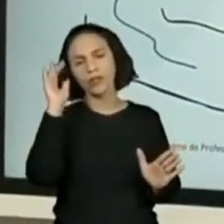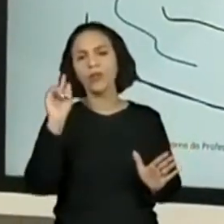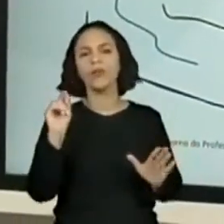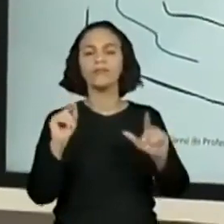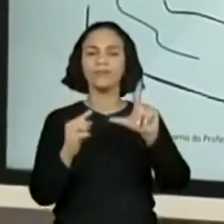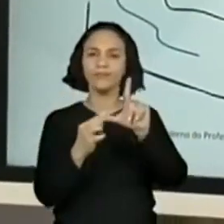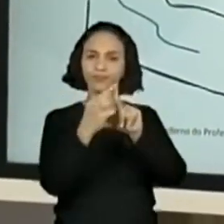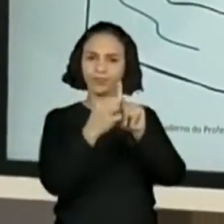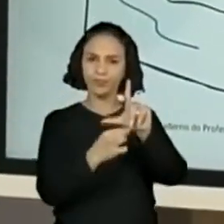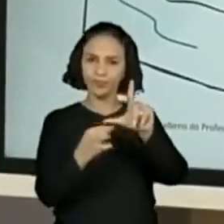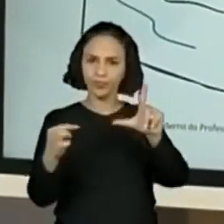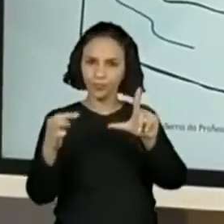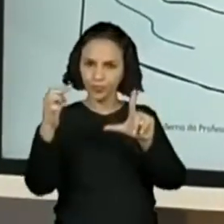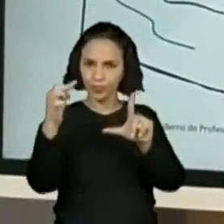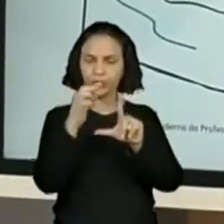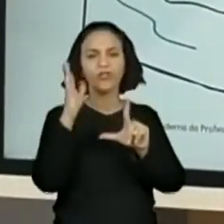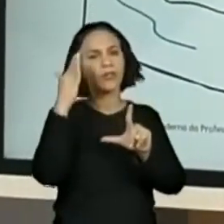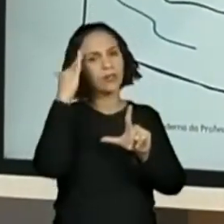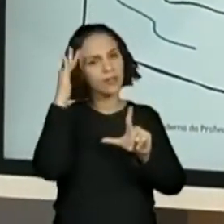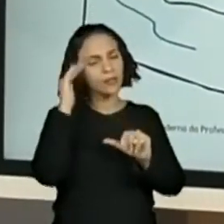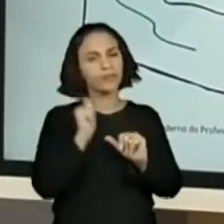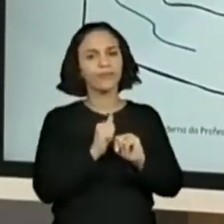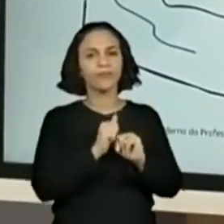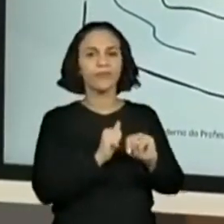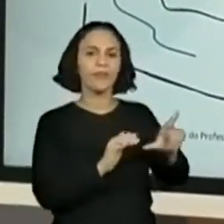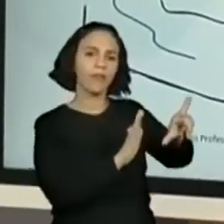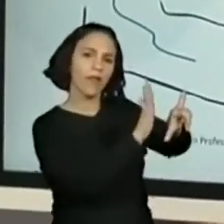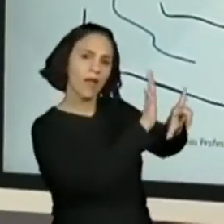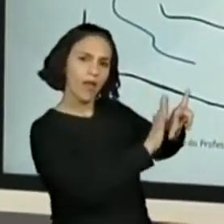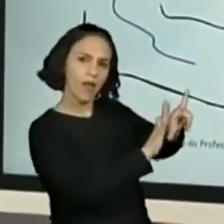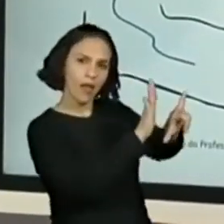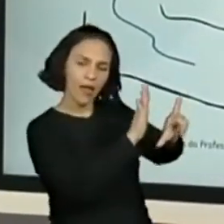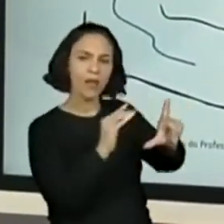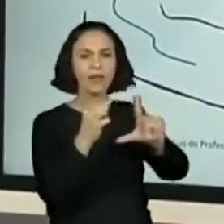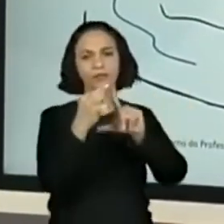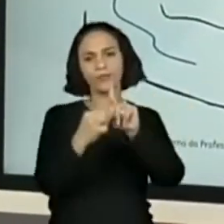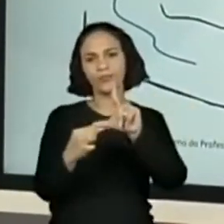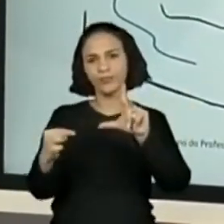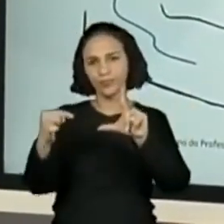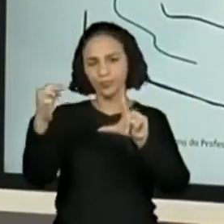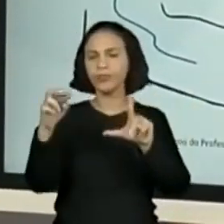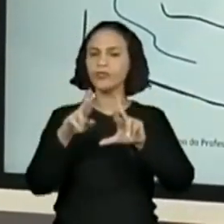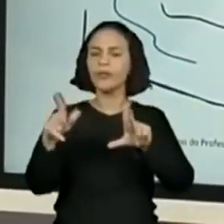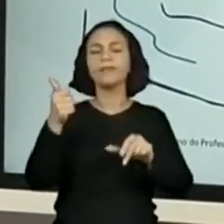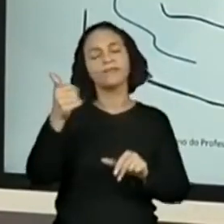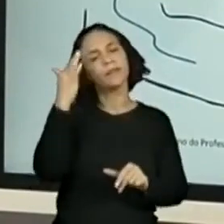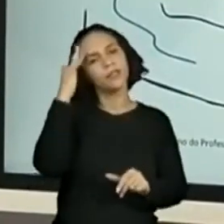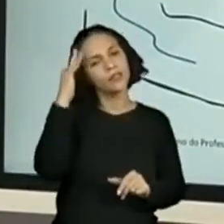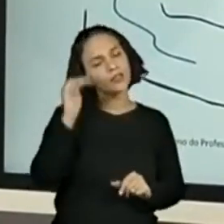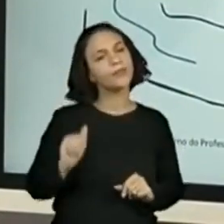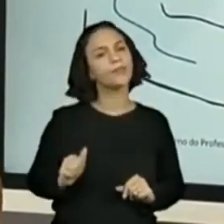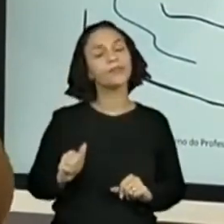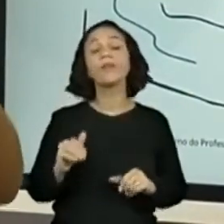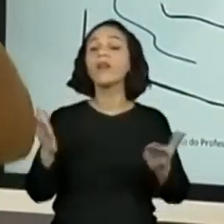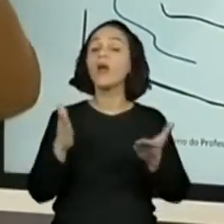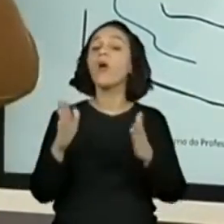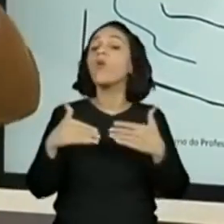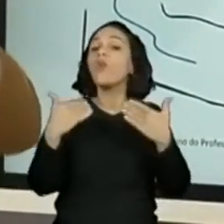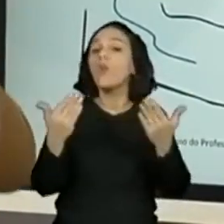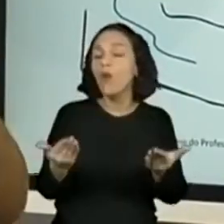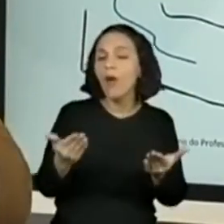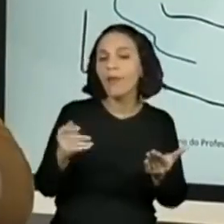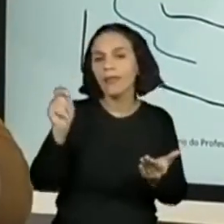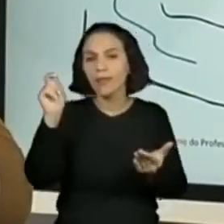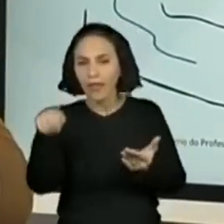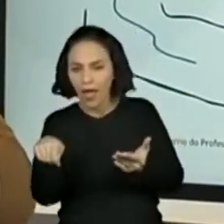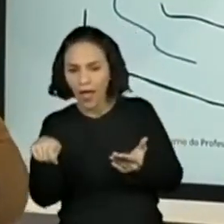perímetro, a diferença de área e perímetro. E também entendemos quais são as figuras que nós podemos